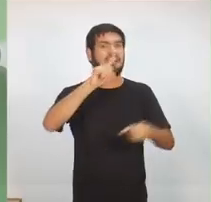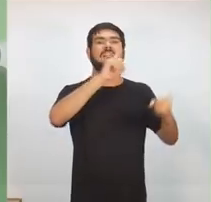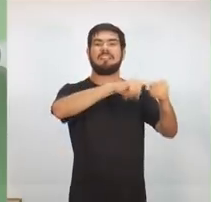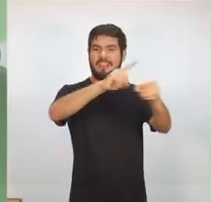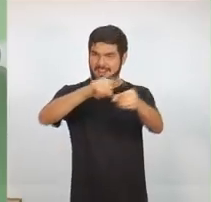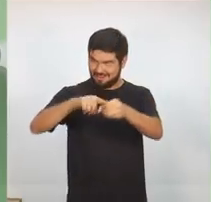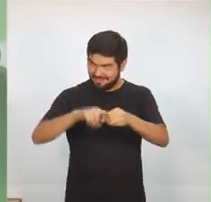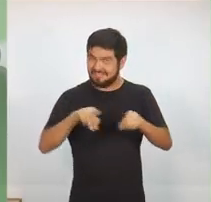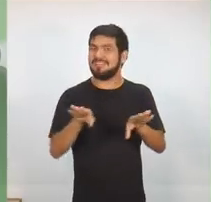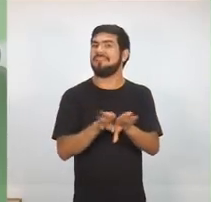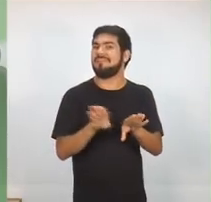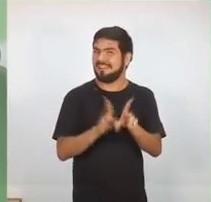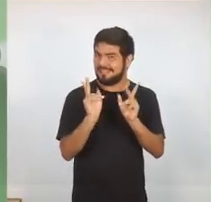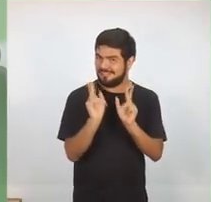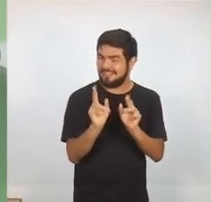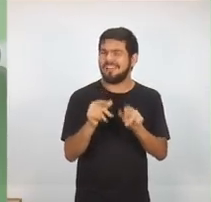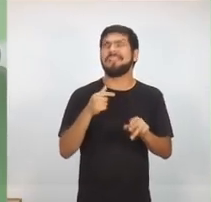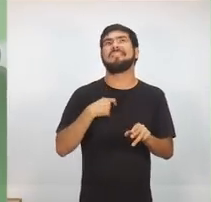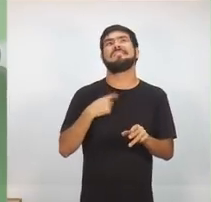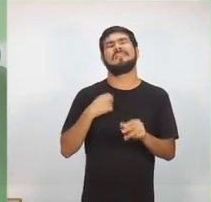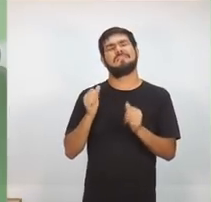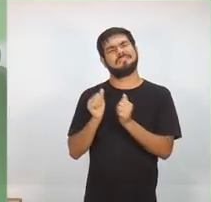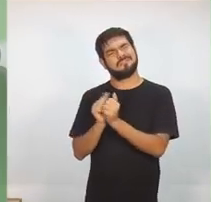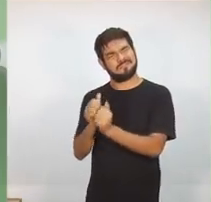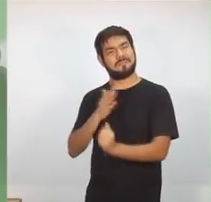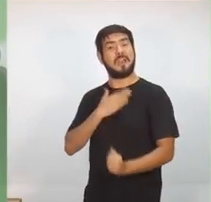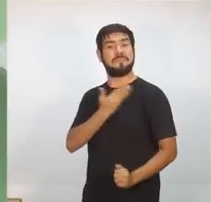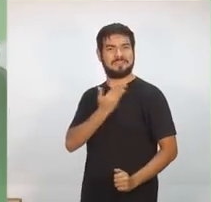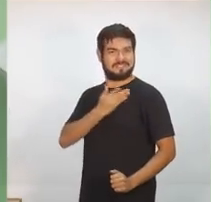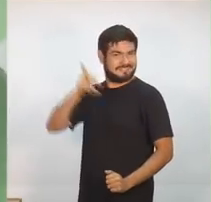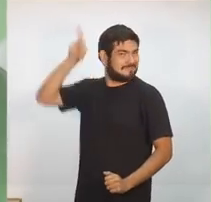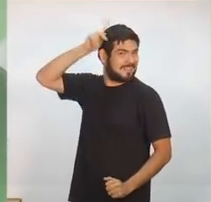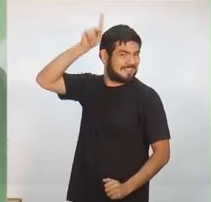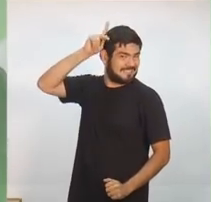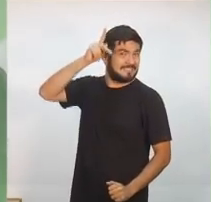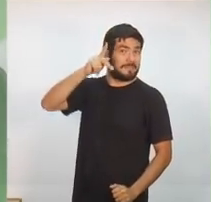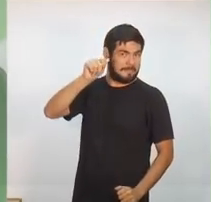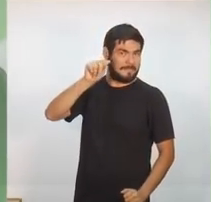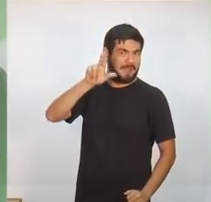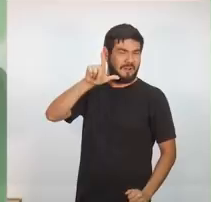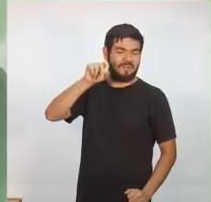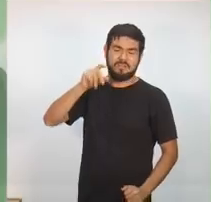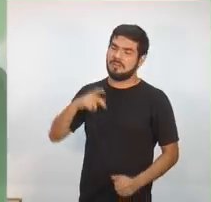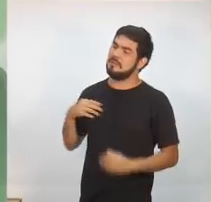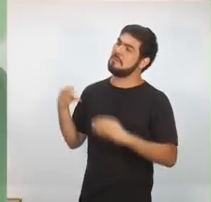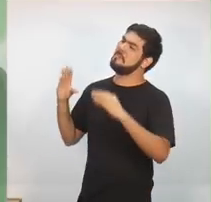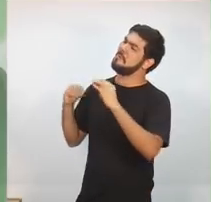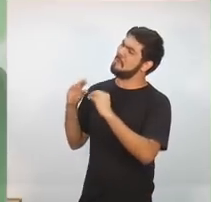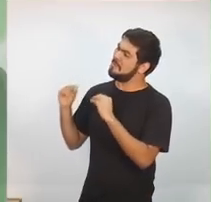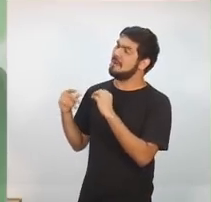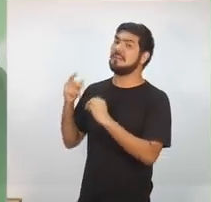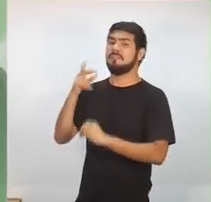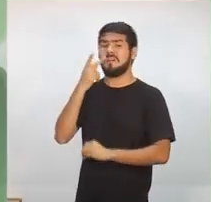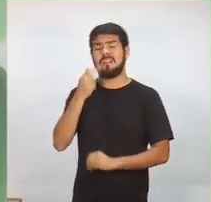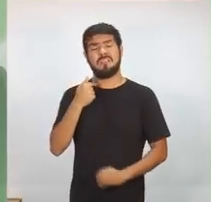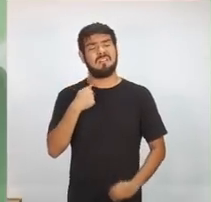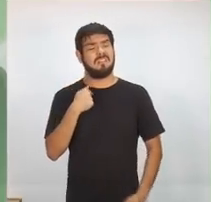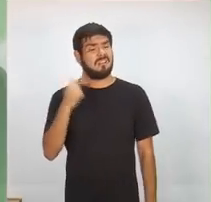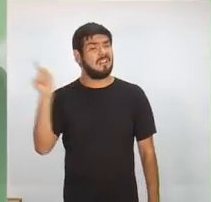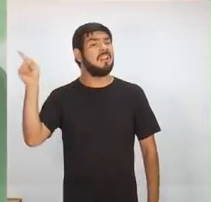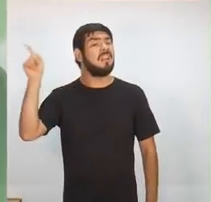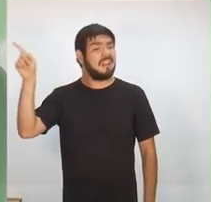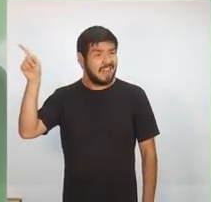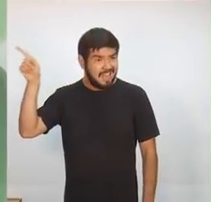também. Eu estava caminhando com o seu Paulo lá em Parintins e ele me disse o seguinte. Wilson, lá no meu bairro está tipo um